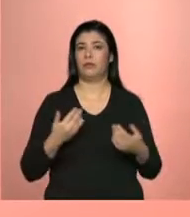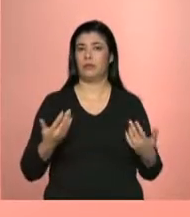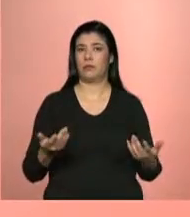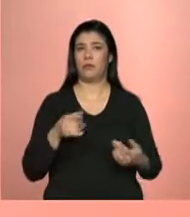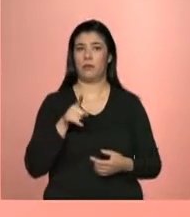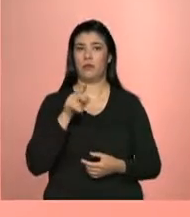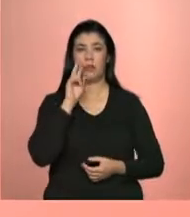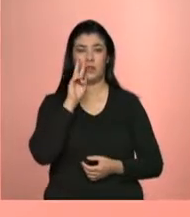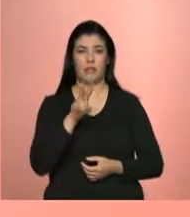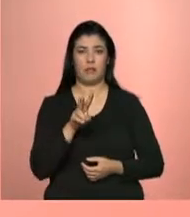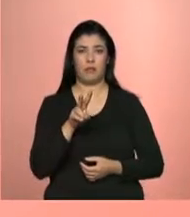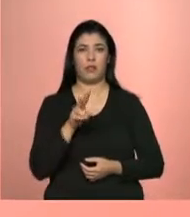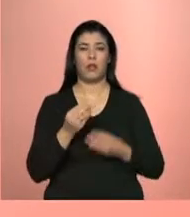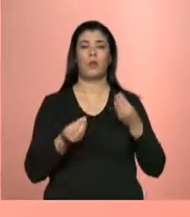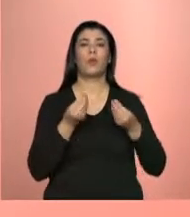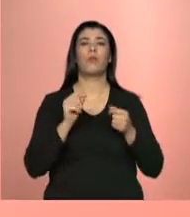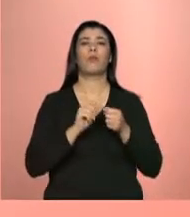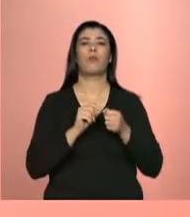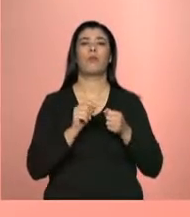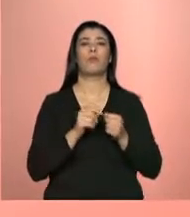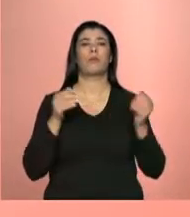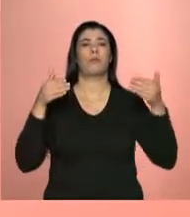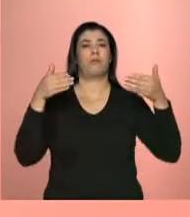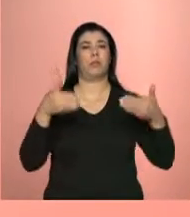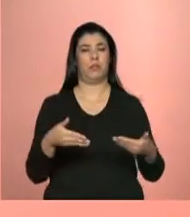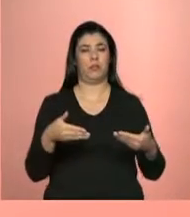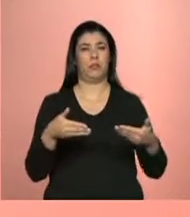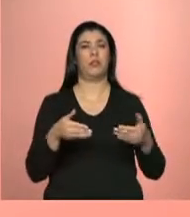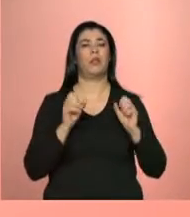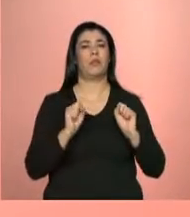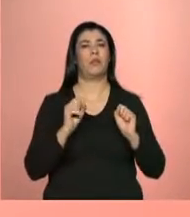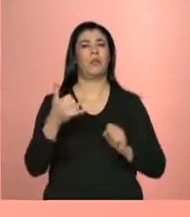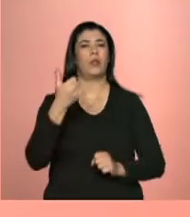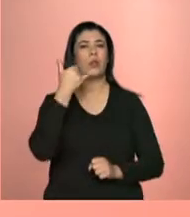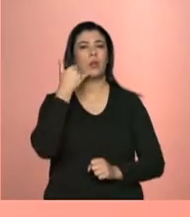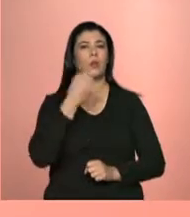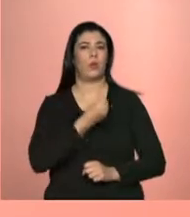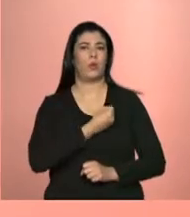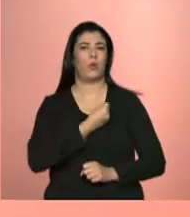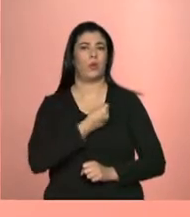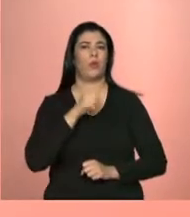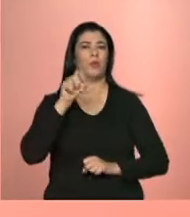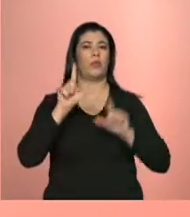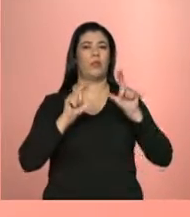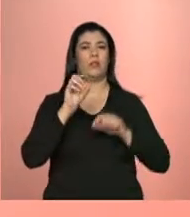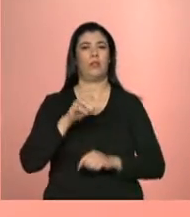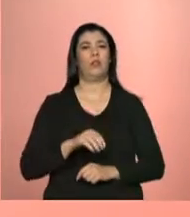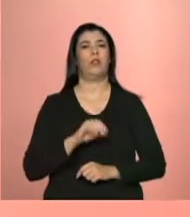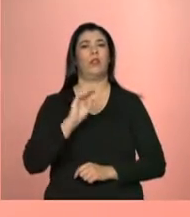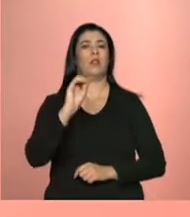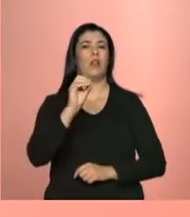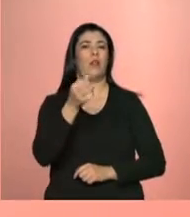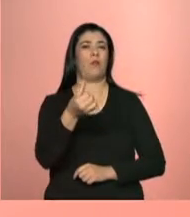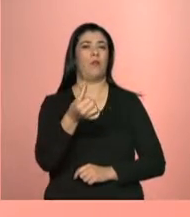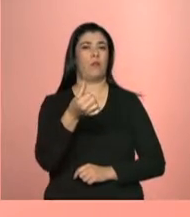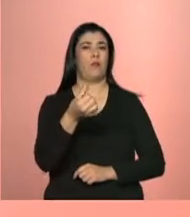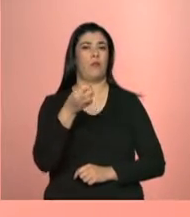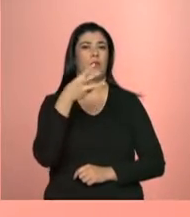nos assiste, para participar desta teleconferência, é só ligar nos telefones da NBR, 0 operadora 61